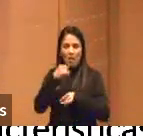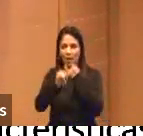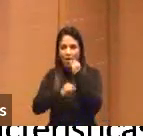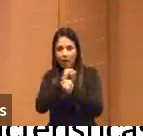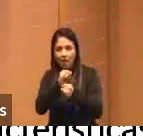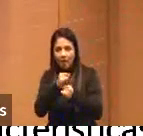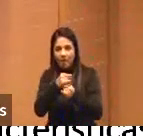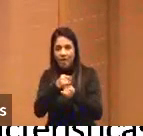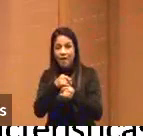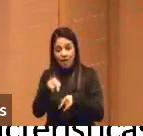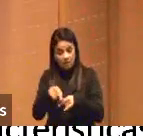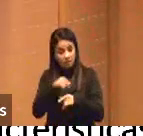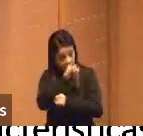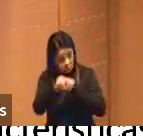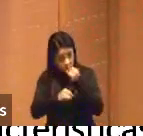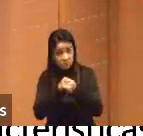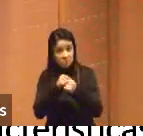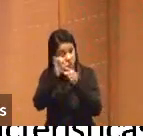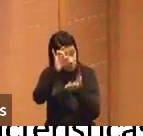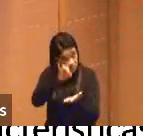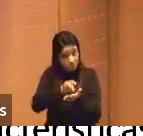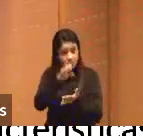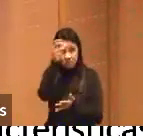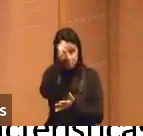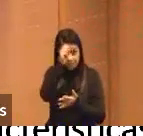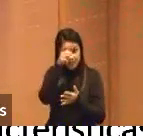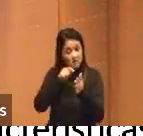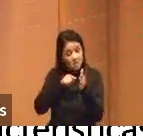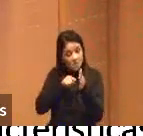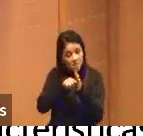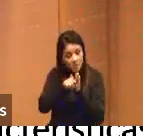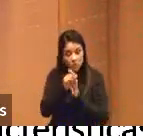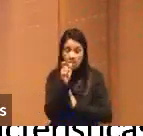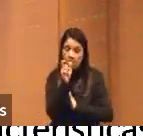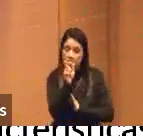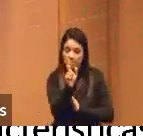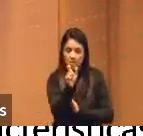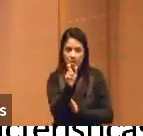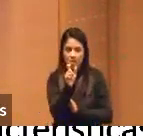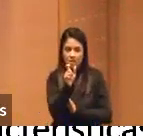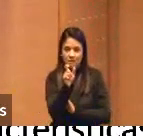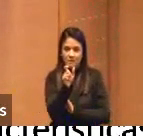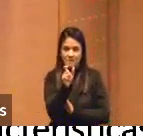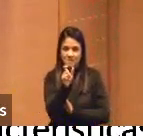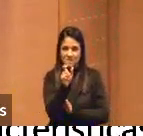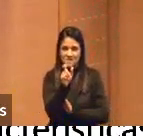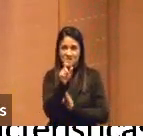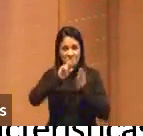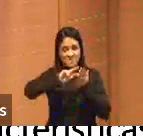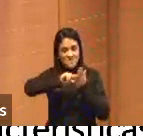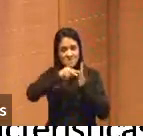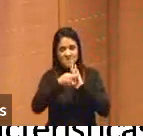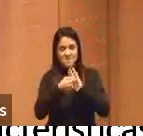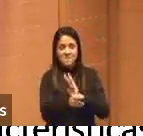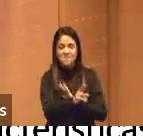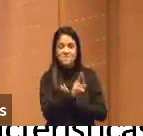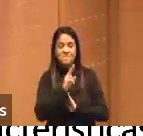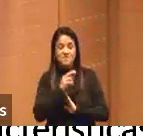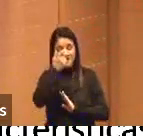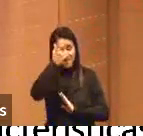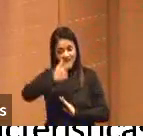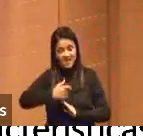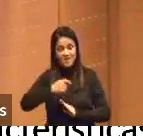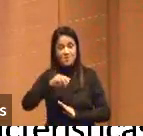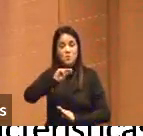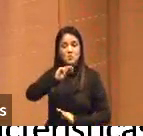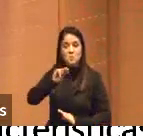e a internet, olha só, você faz uma pergunta, coloca uma palavra-chave, ela vira para você e responde, eis aqui um